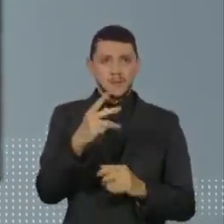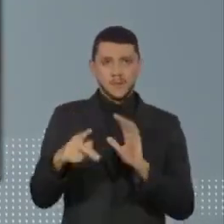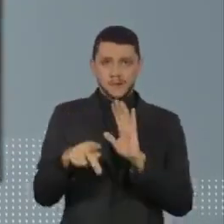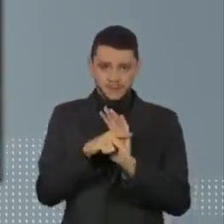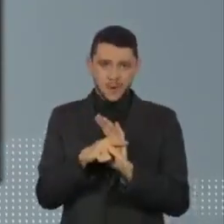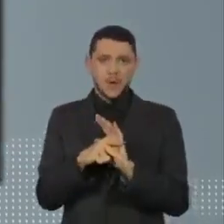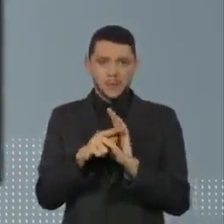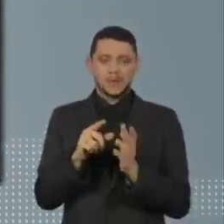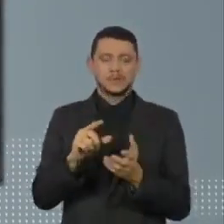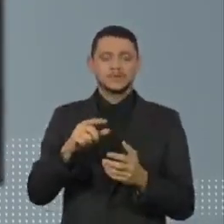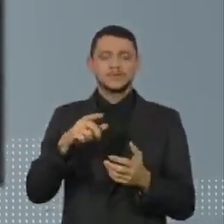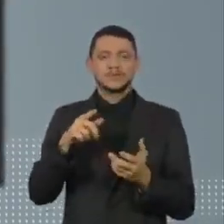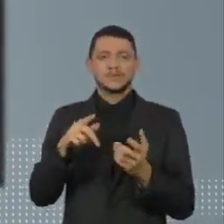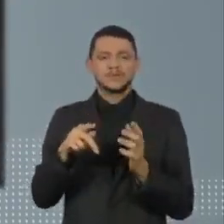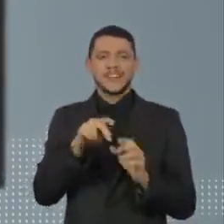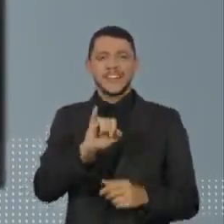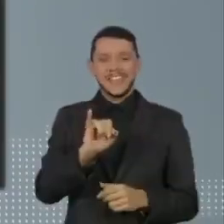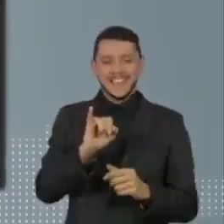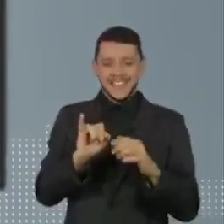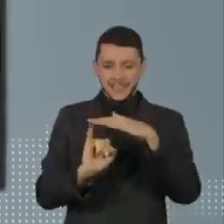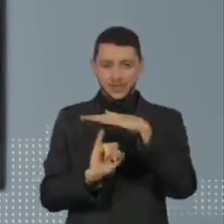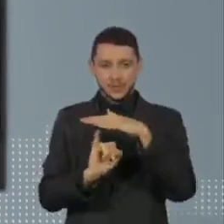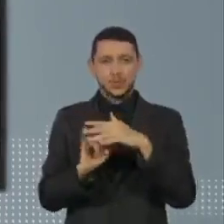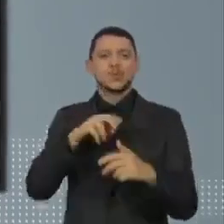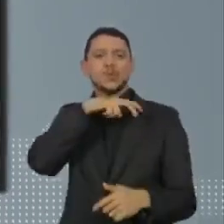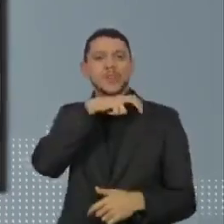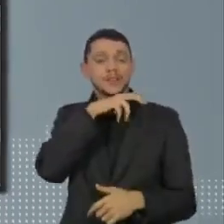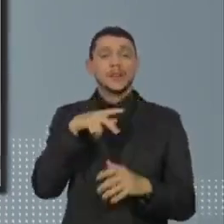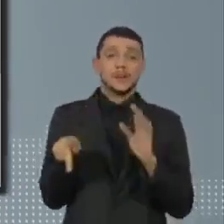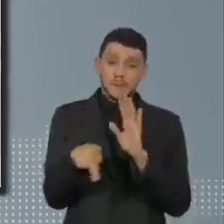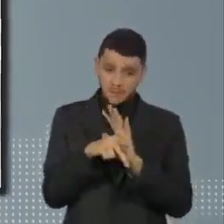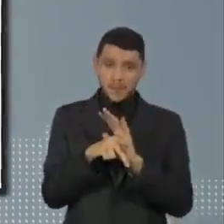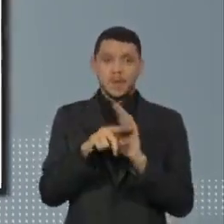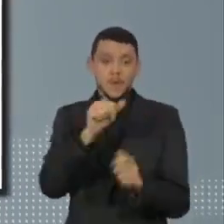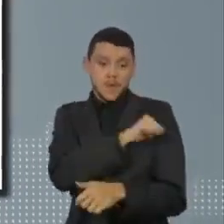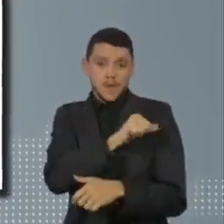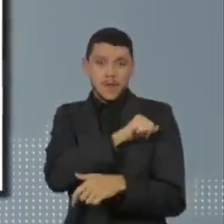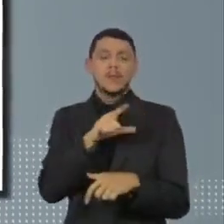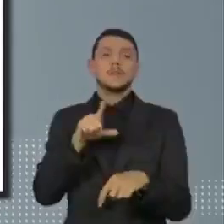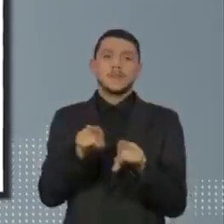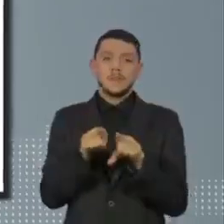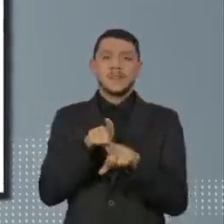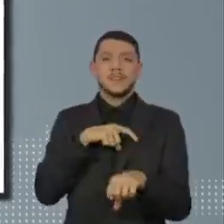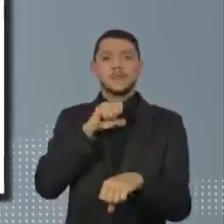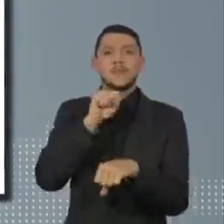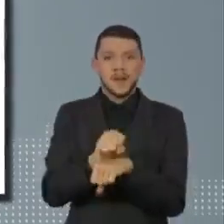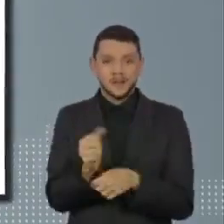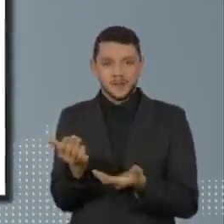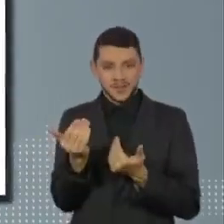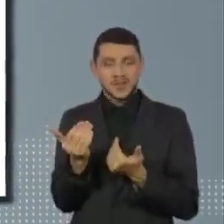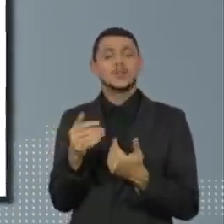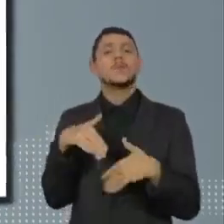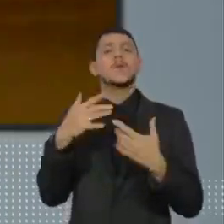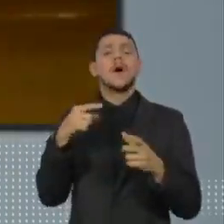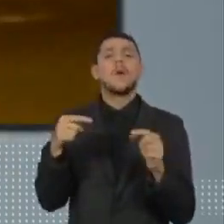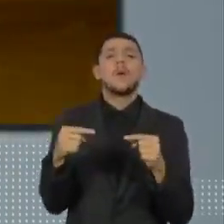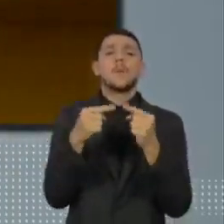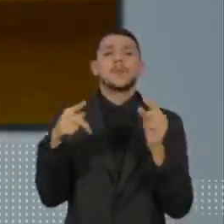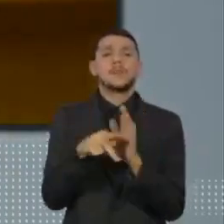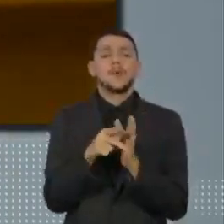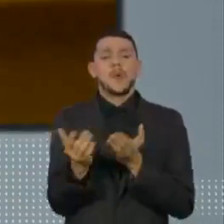adolescentes também segue suspensa no Rio. Nesse caso, o imunizante recomendado é o do laboratório Pfizer.